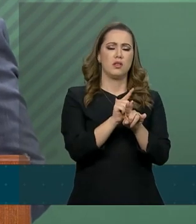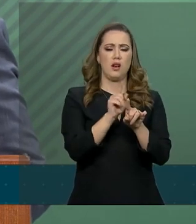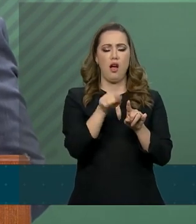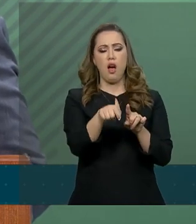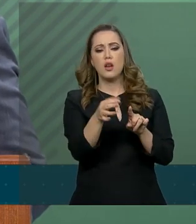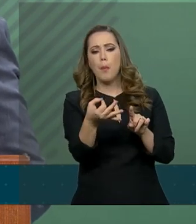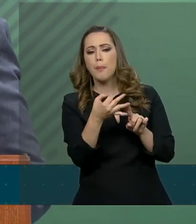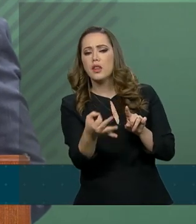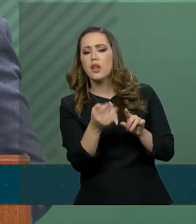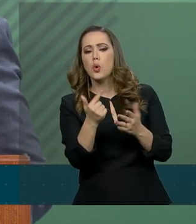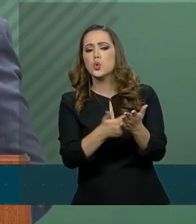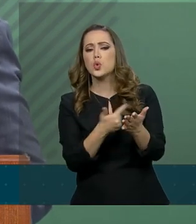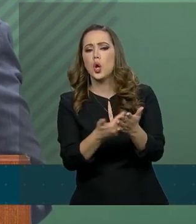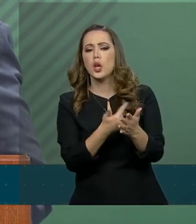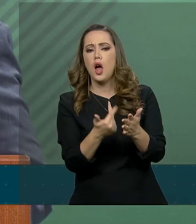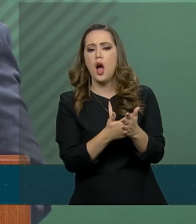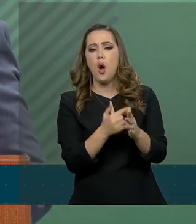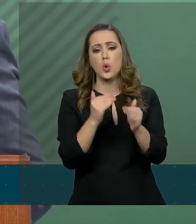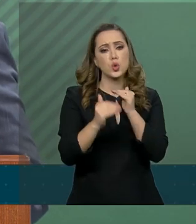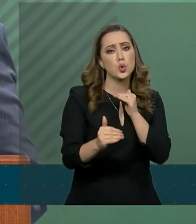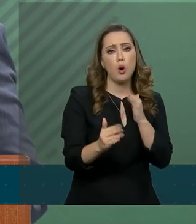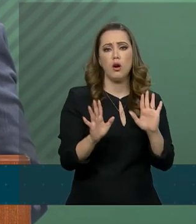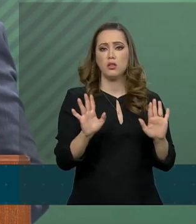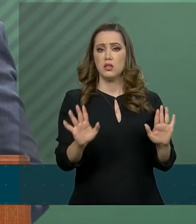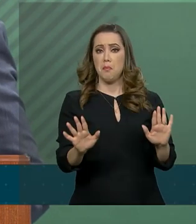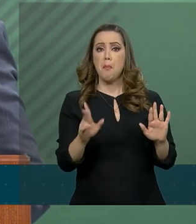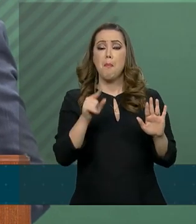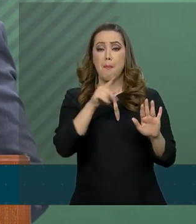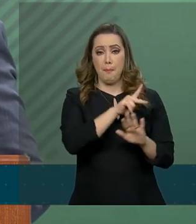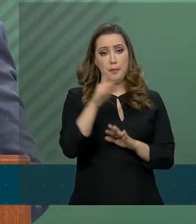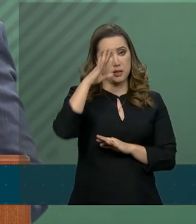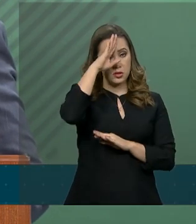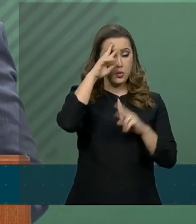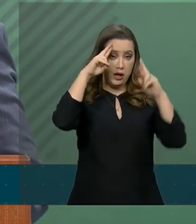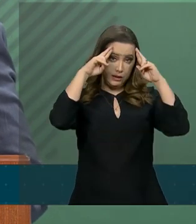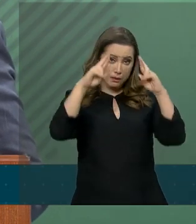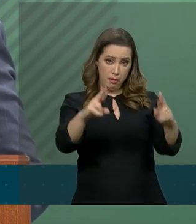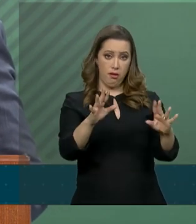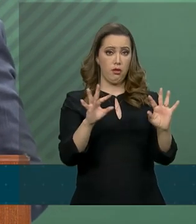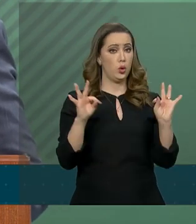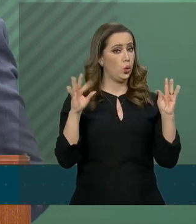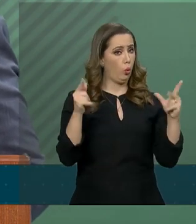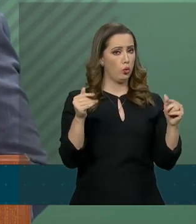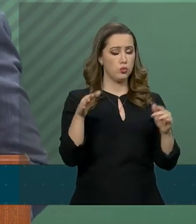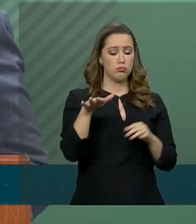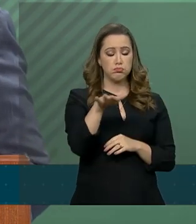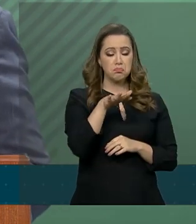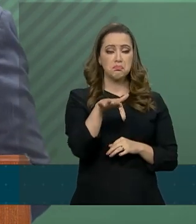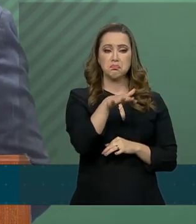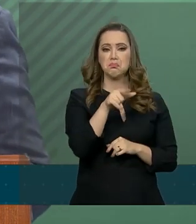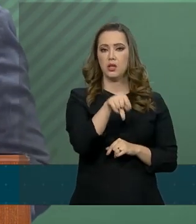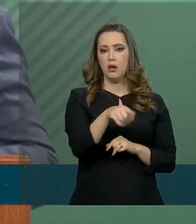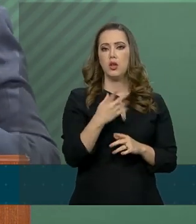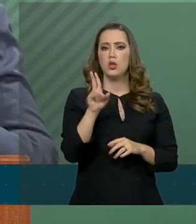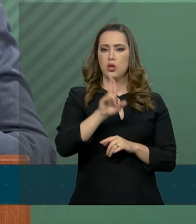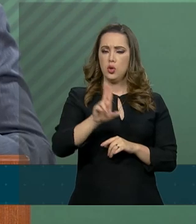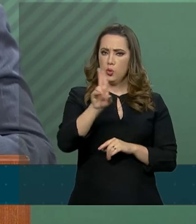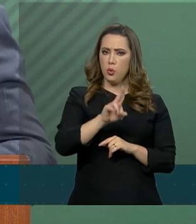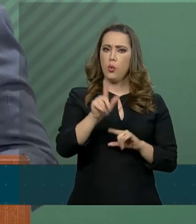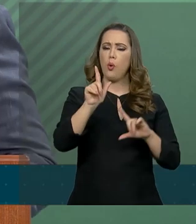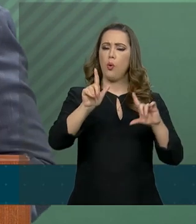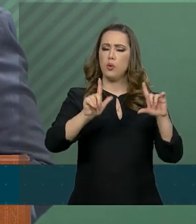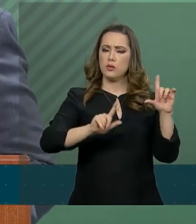Mas, no todo, o presidente os respeita e vem valendo-se e utilizando-se da imprensa como tradutor